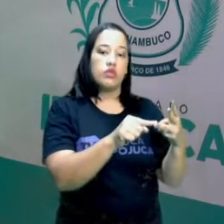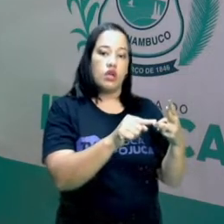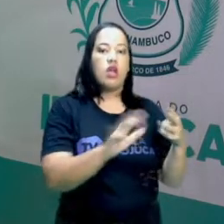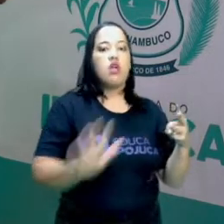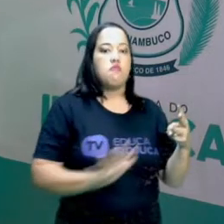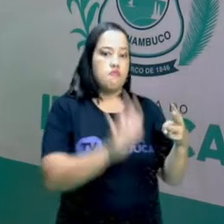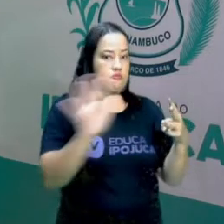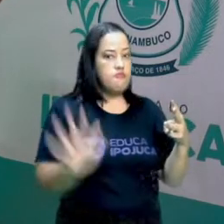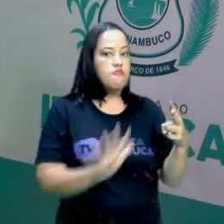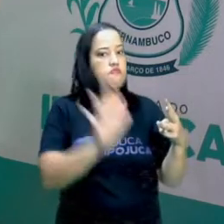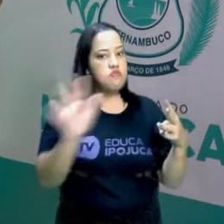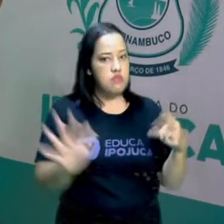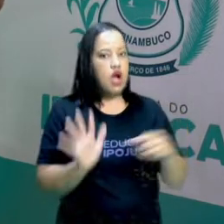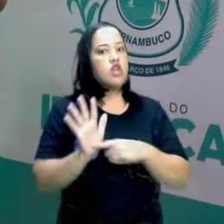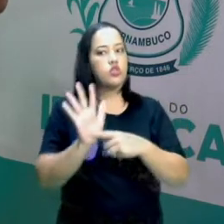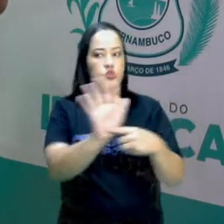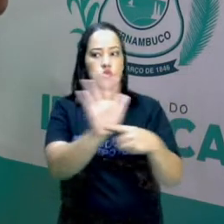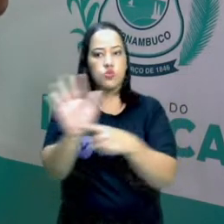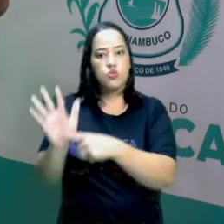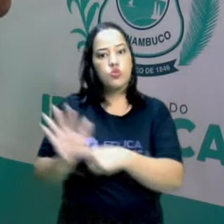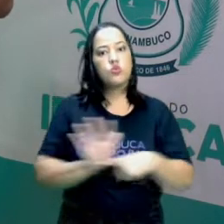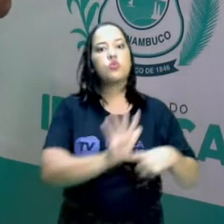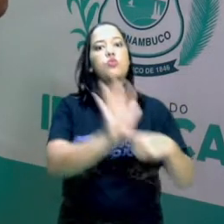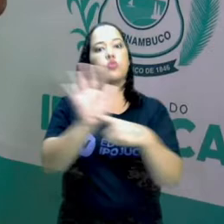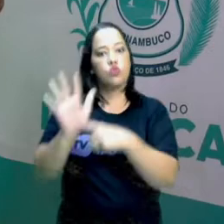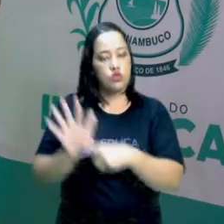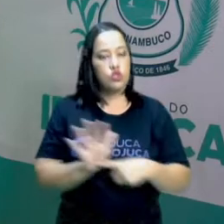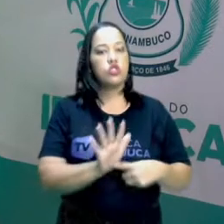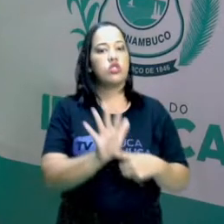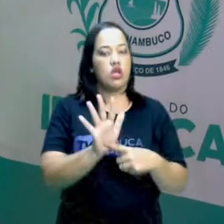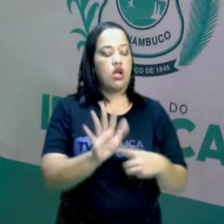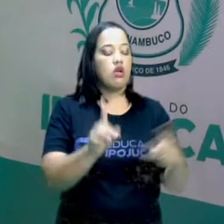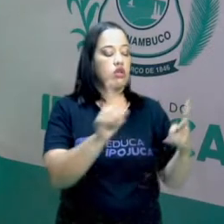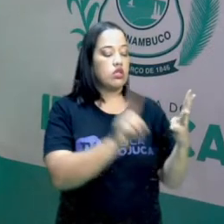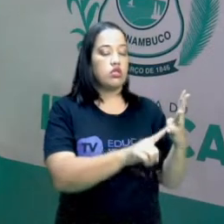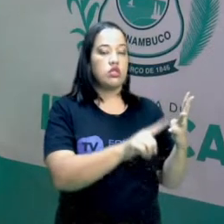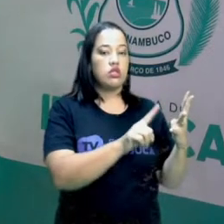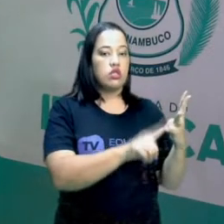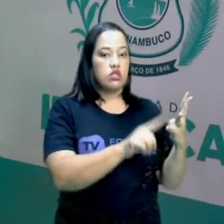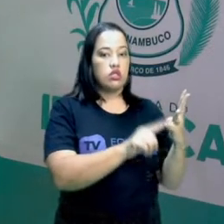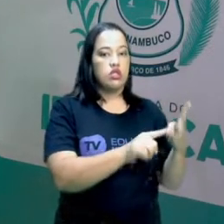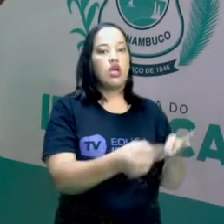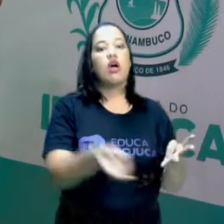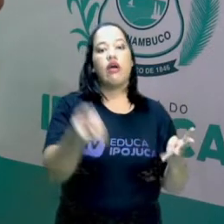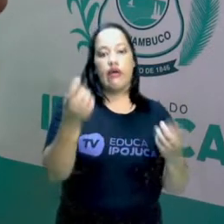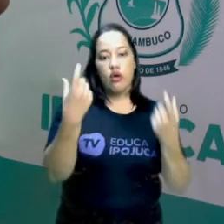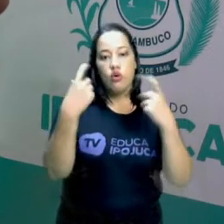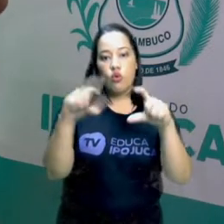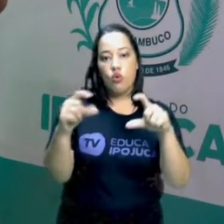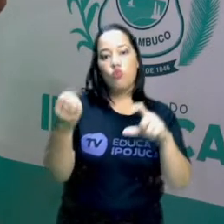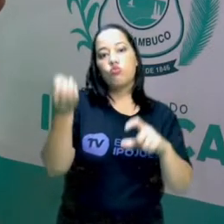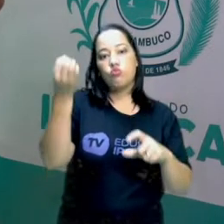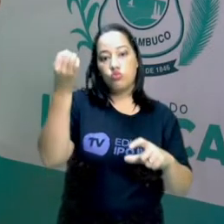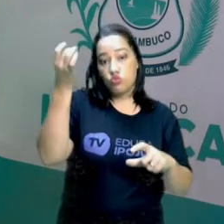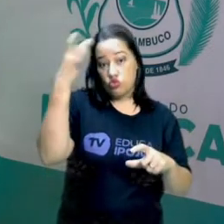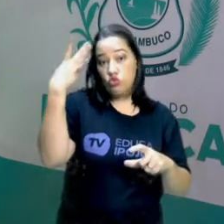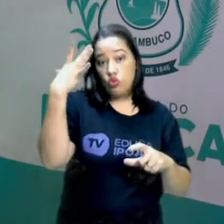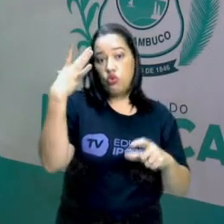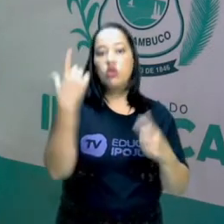imagens para ilustrar melhor essas informações, o slogan, que é a mensagem curta,